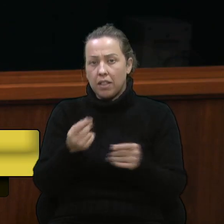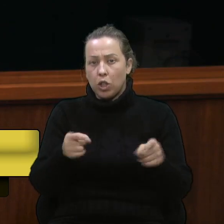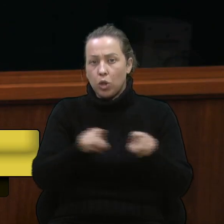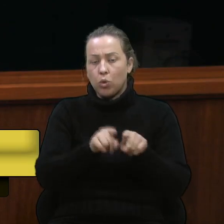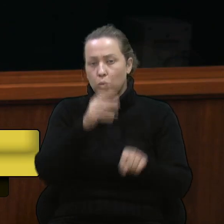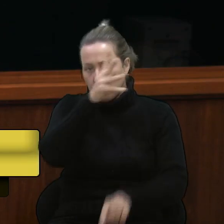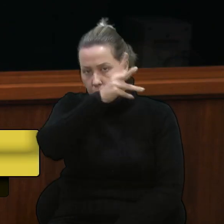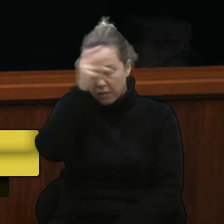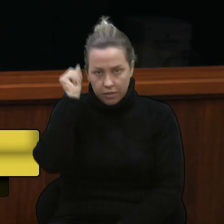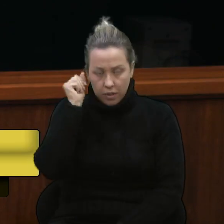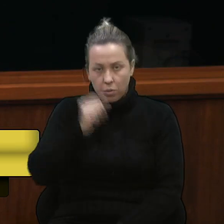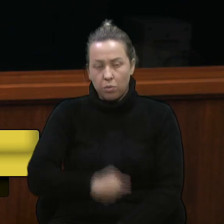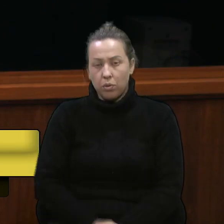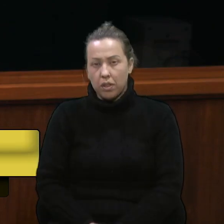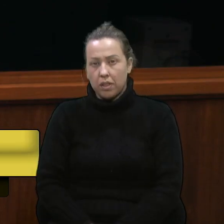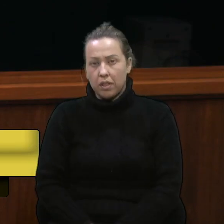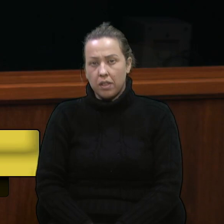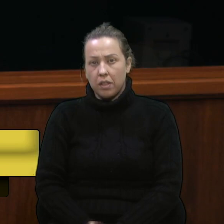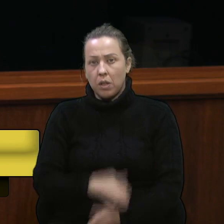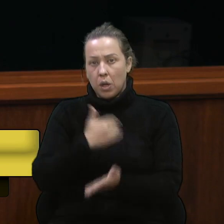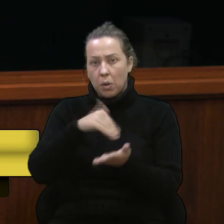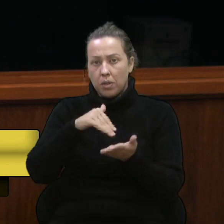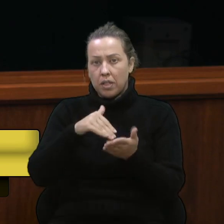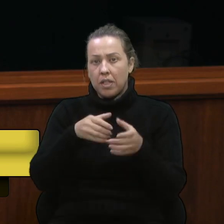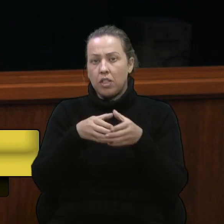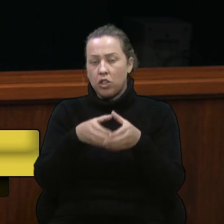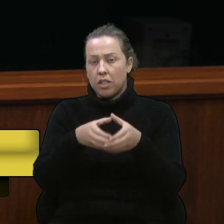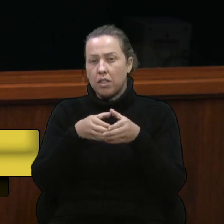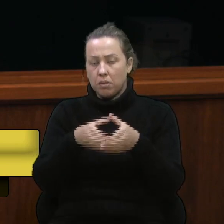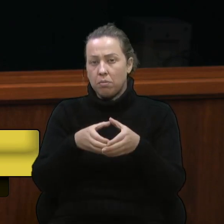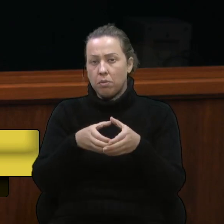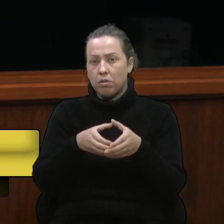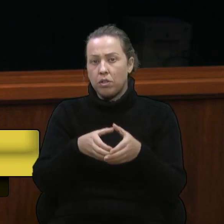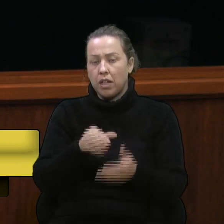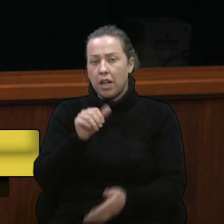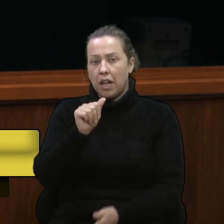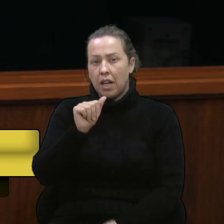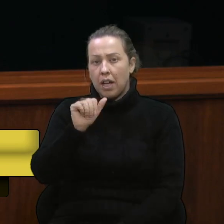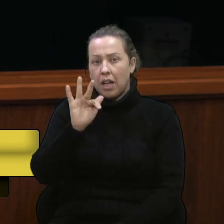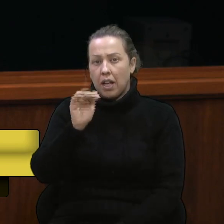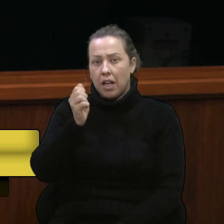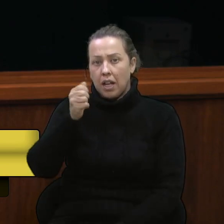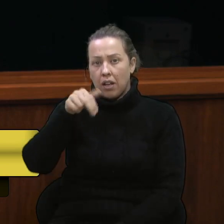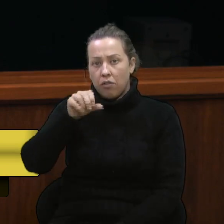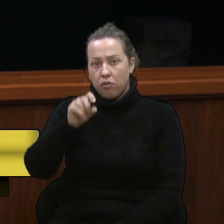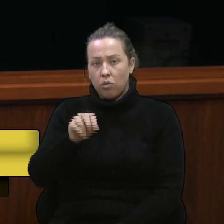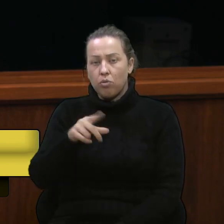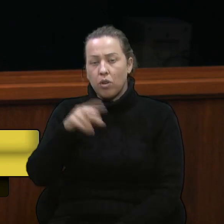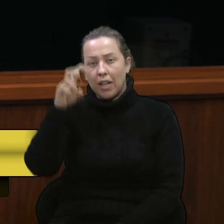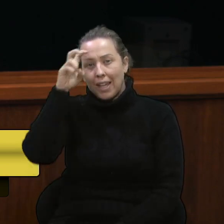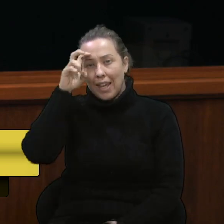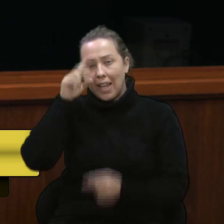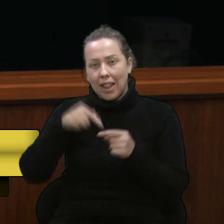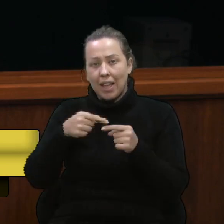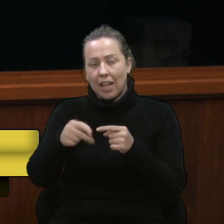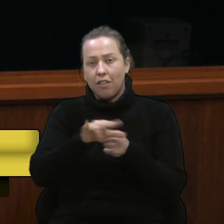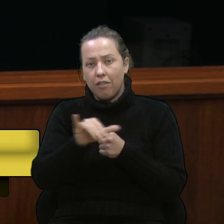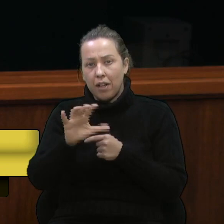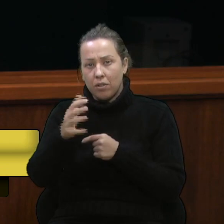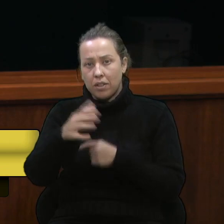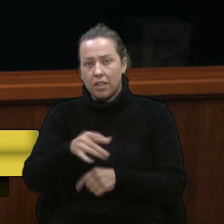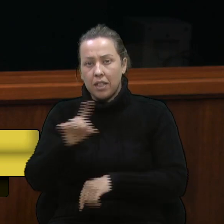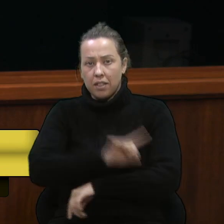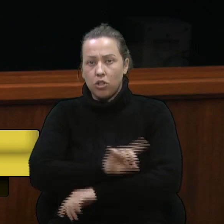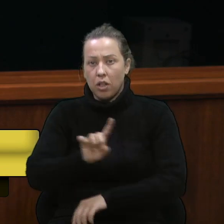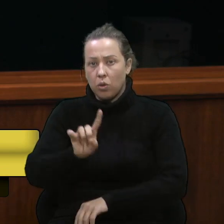Prefeitura, também junto com a Secretaria de Transportes, secretário Alfonso, que vai acontecer na próxima quinta-feira, na semana que vem, dia